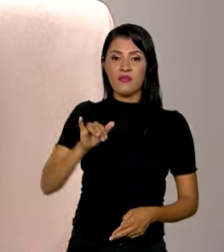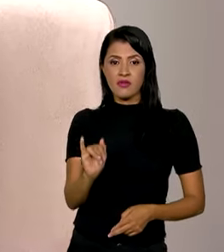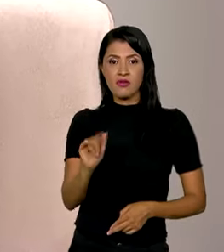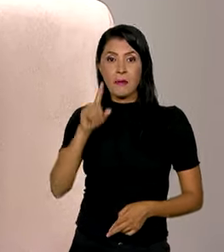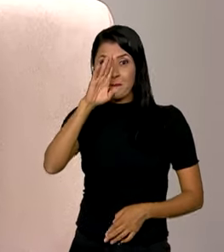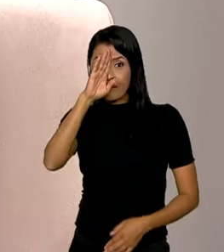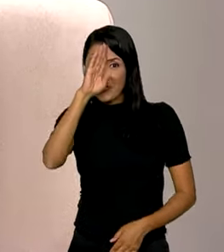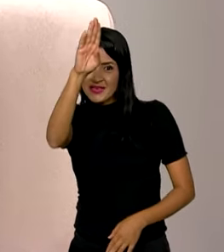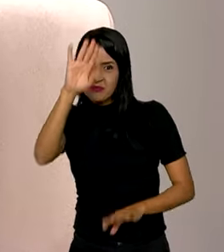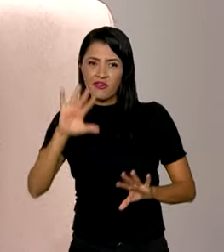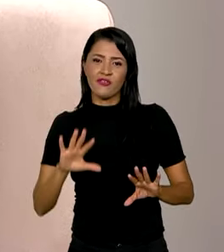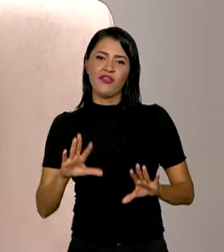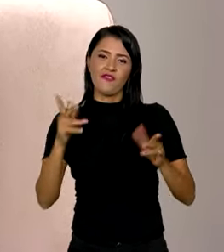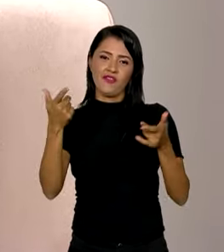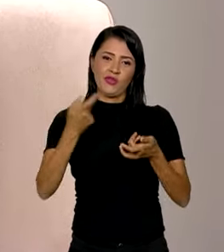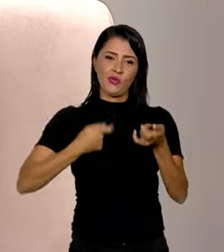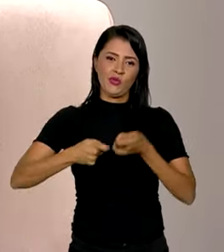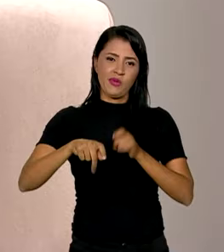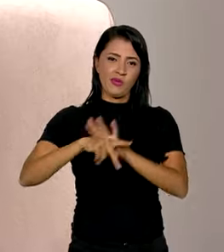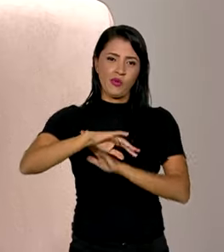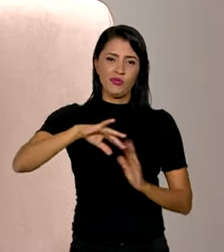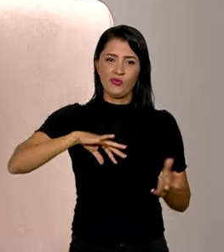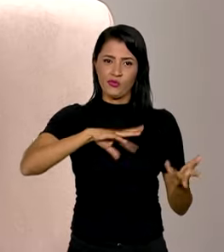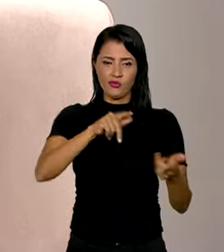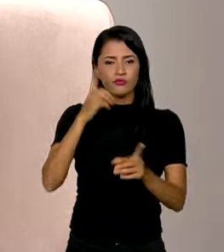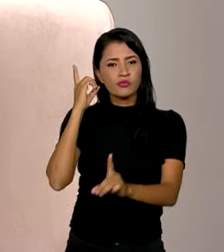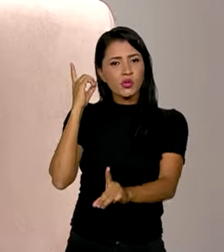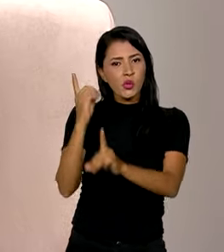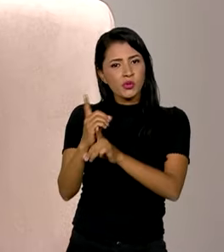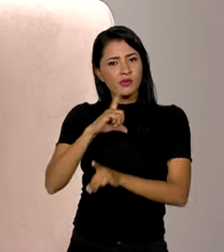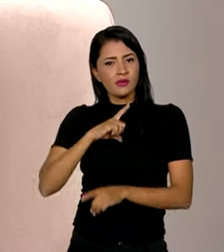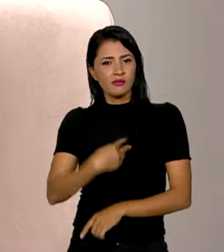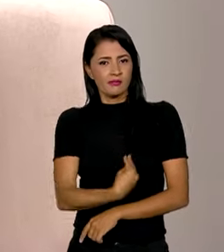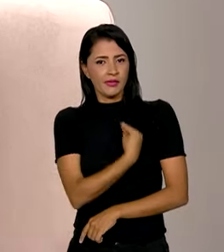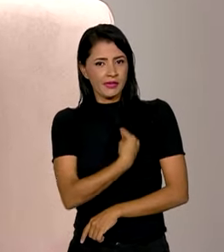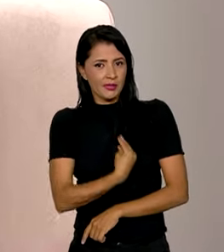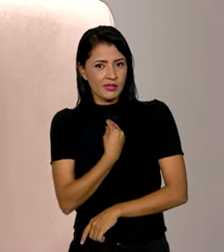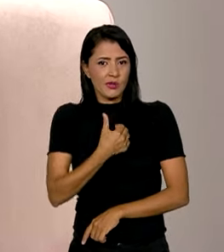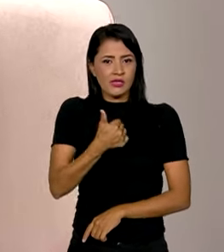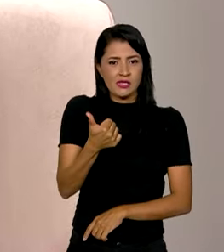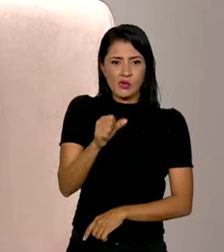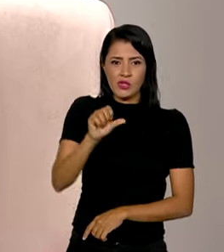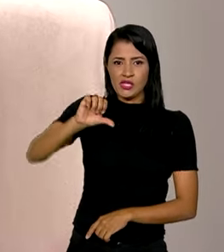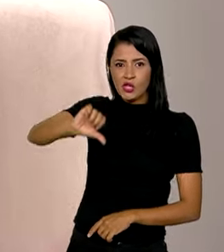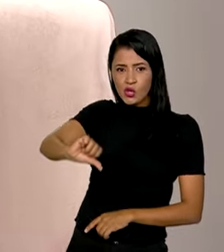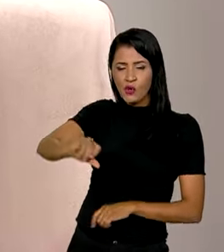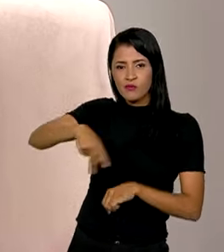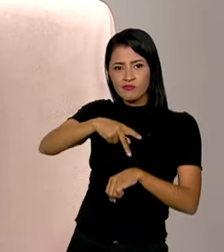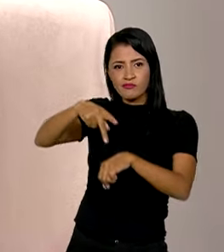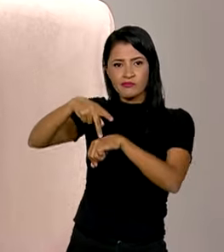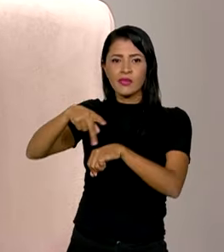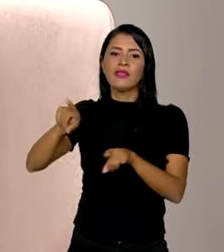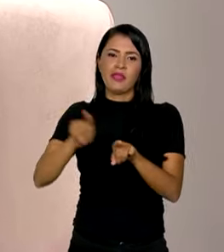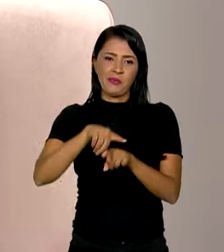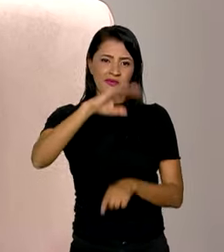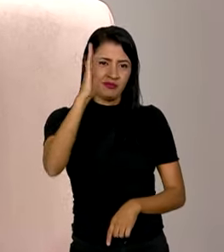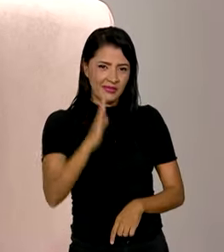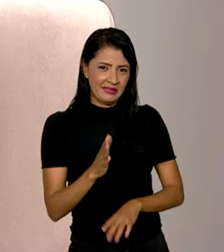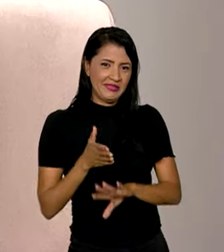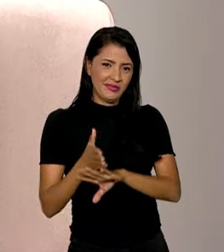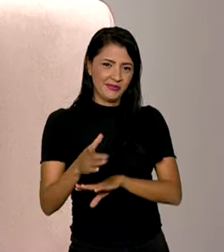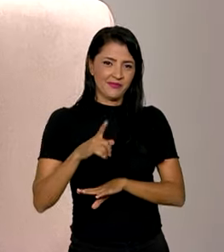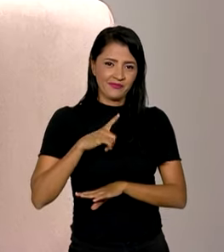principais eventos de economia do mundo. O encontro conta com a participação de 189 países, incluindo o Brasil.